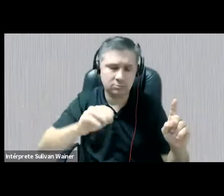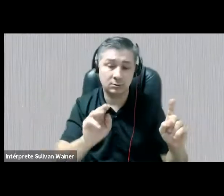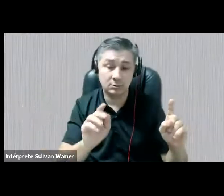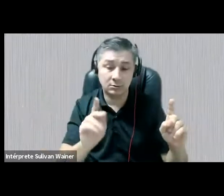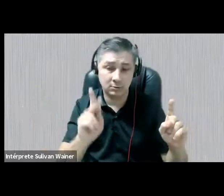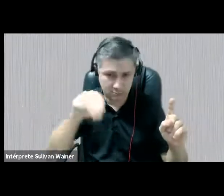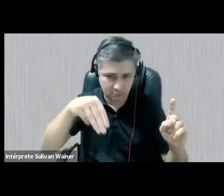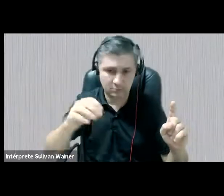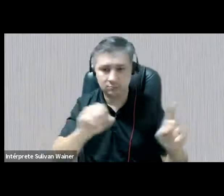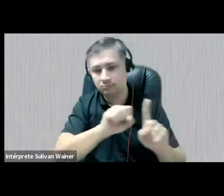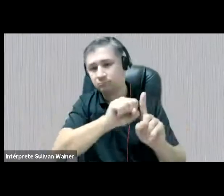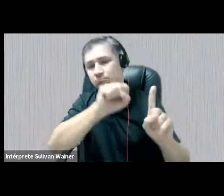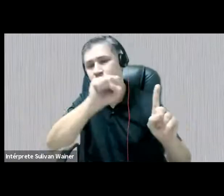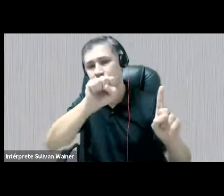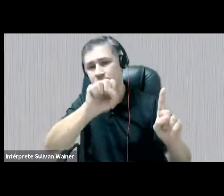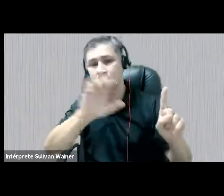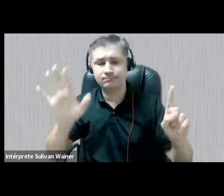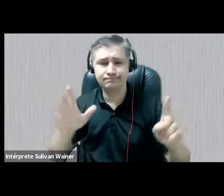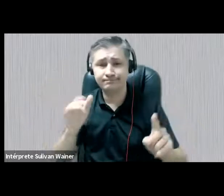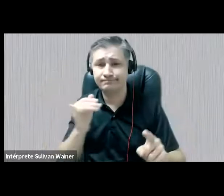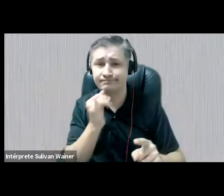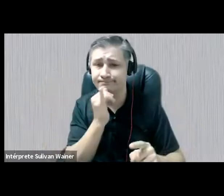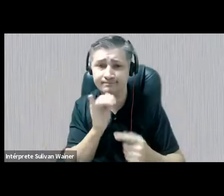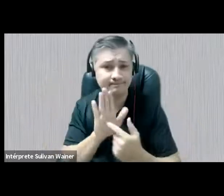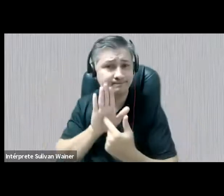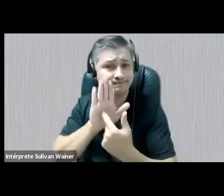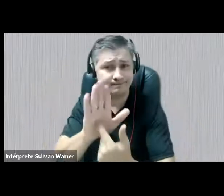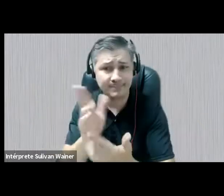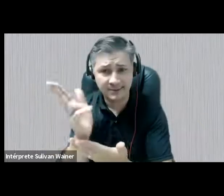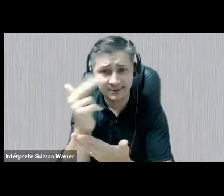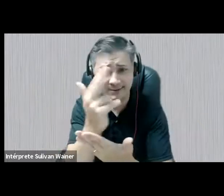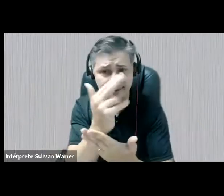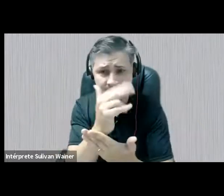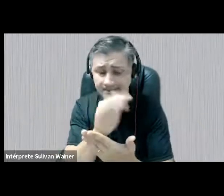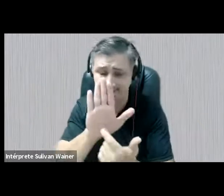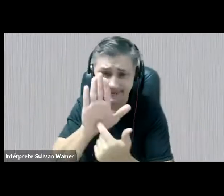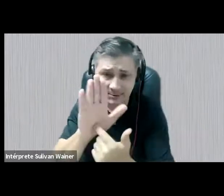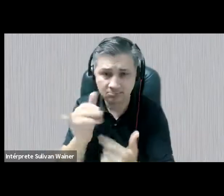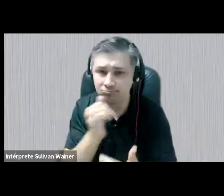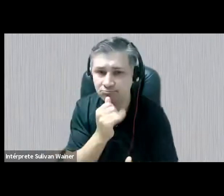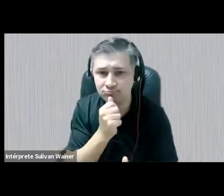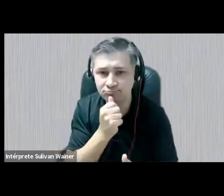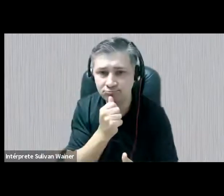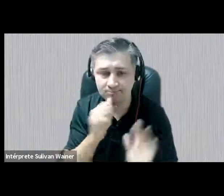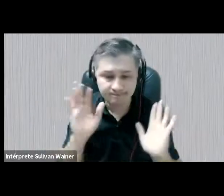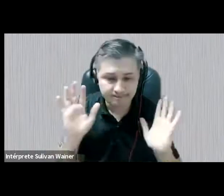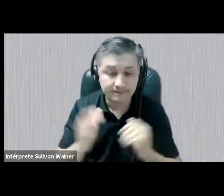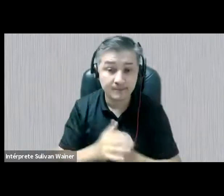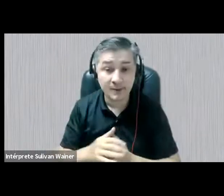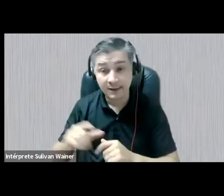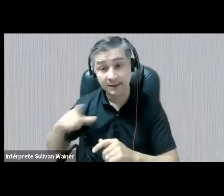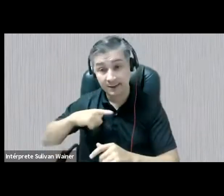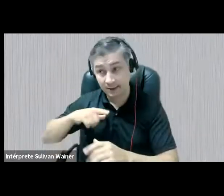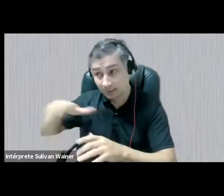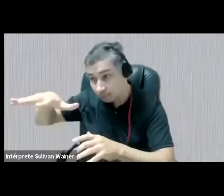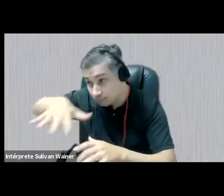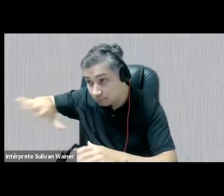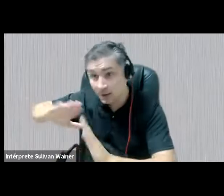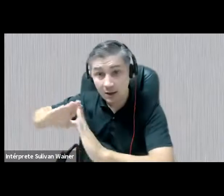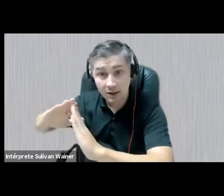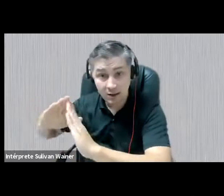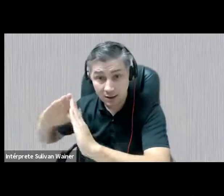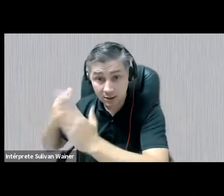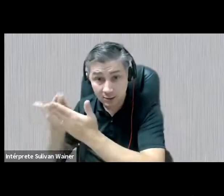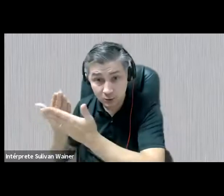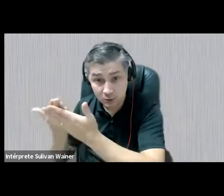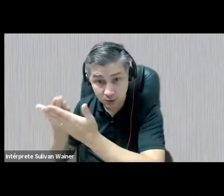uma pena que eu não possa mostrar as imagens, né, mas na sua área central, então, ela contém a escola, que depois eu vou colocar